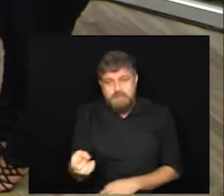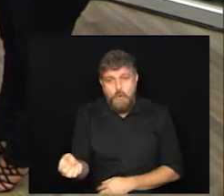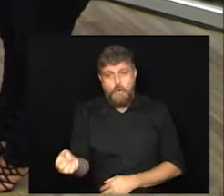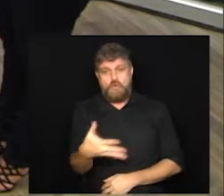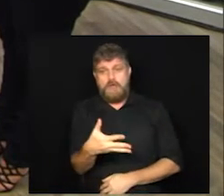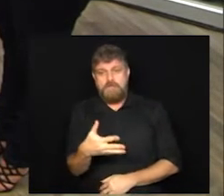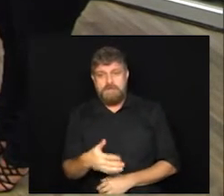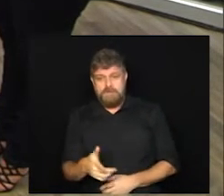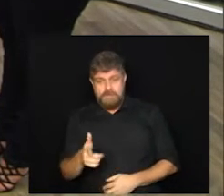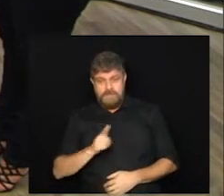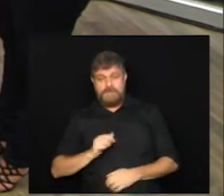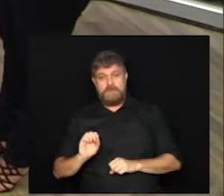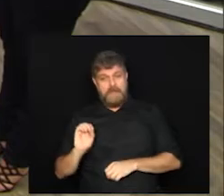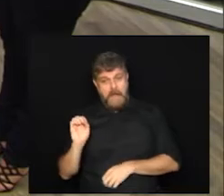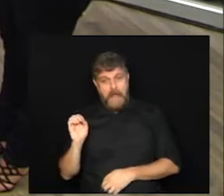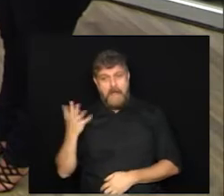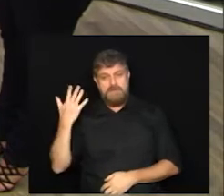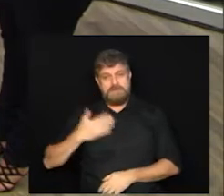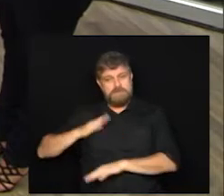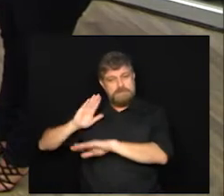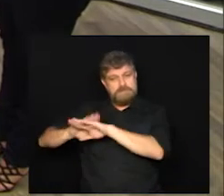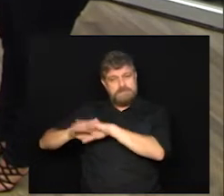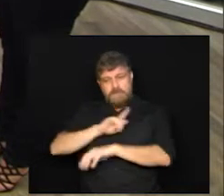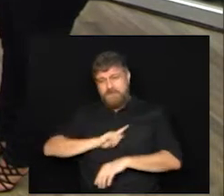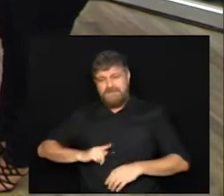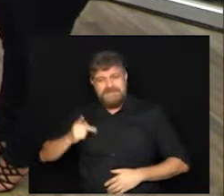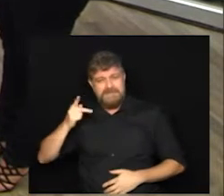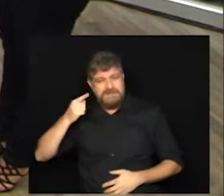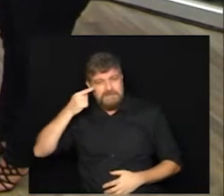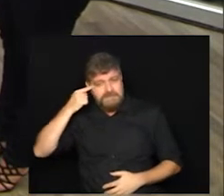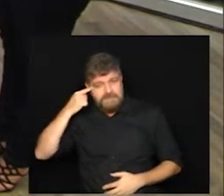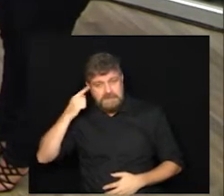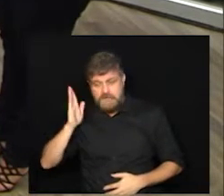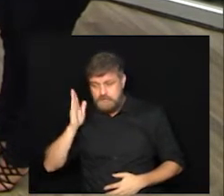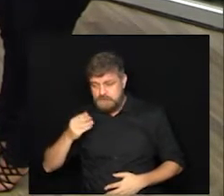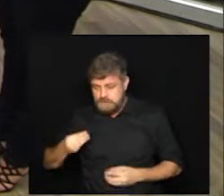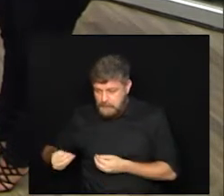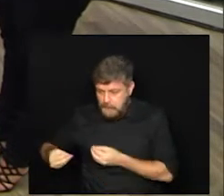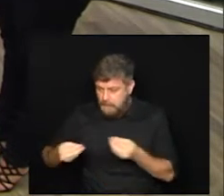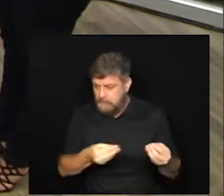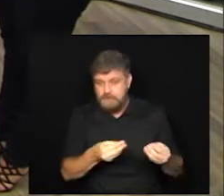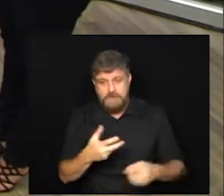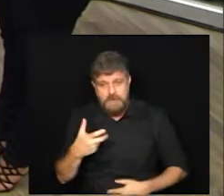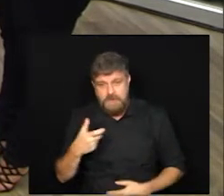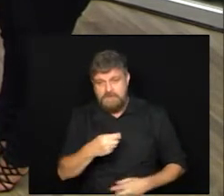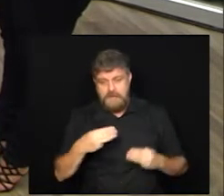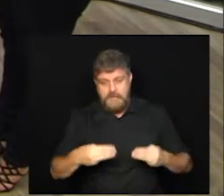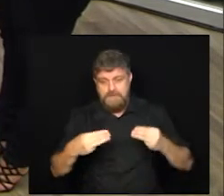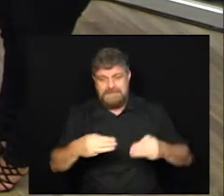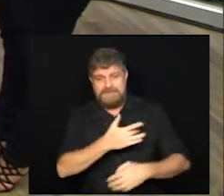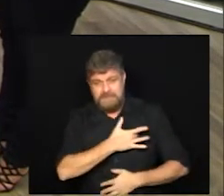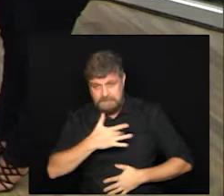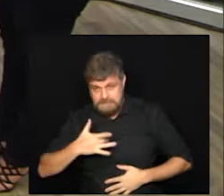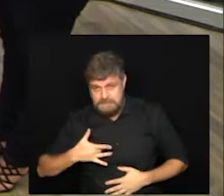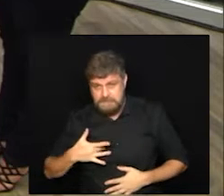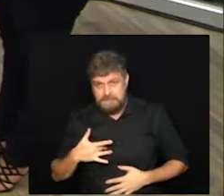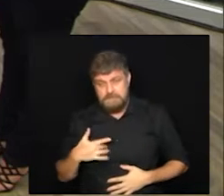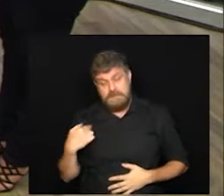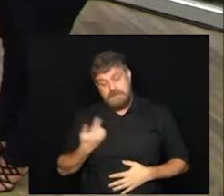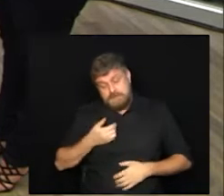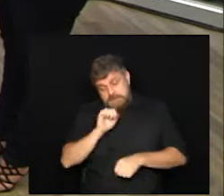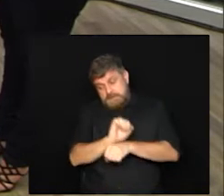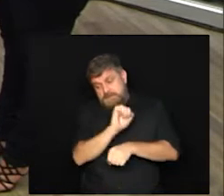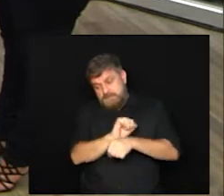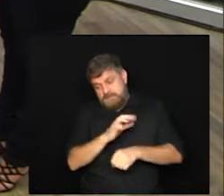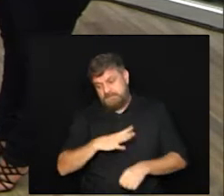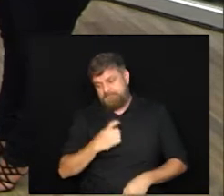Esse anúncio foi feito pelo governo do Estado, de que já encaminhou essas doses ao Ministério da Saúde. Mas a gente aguarda